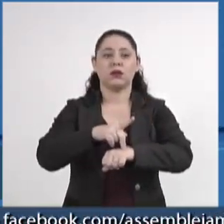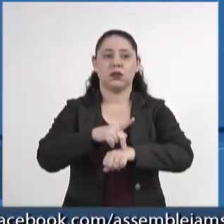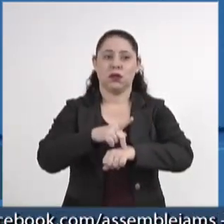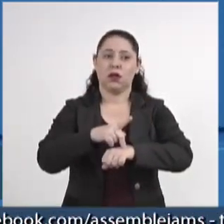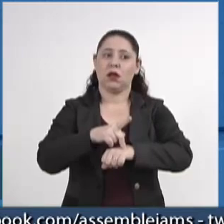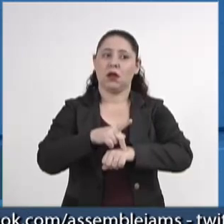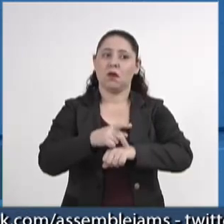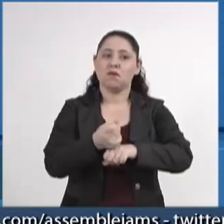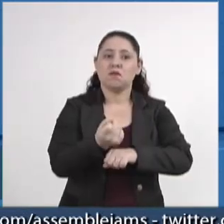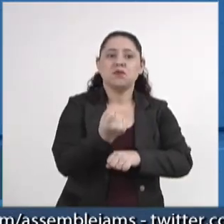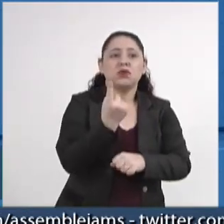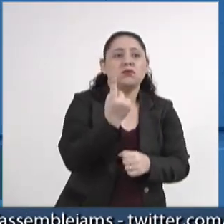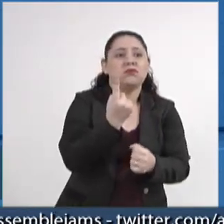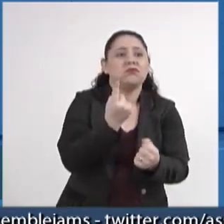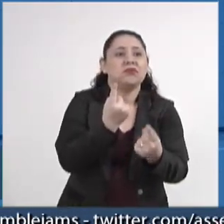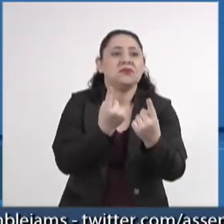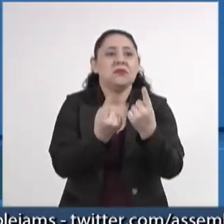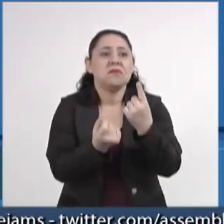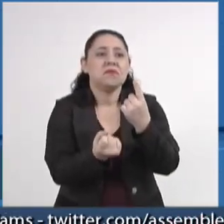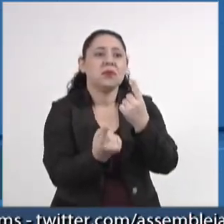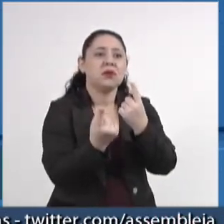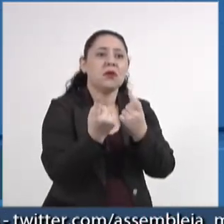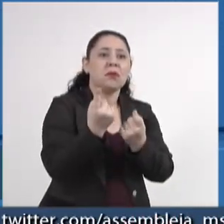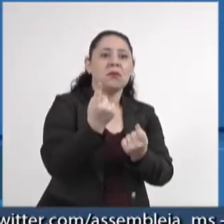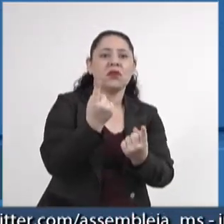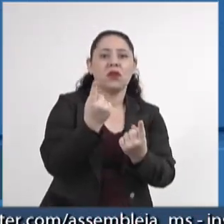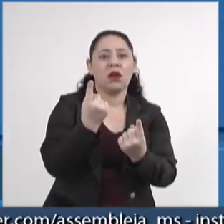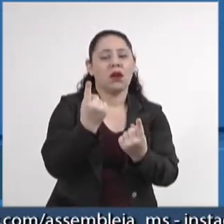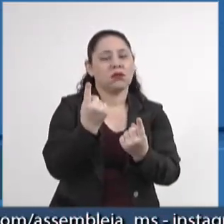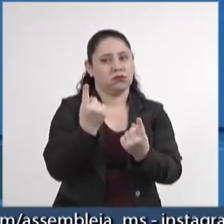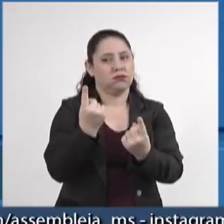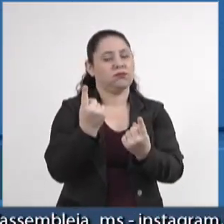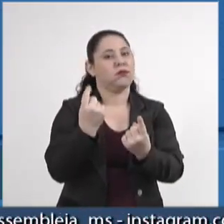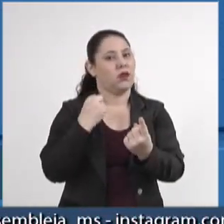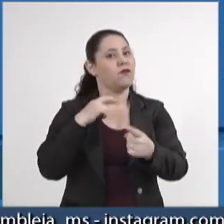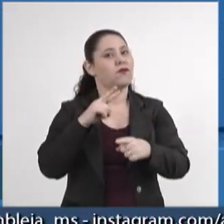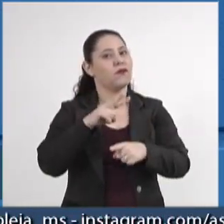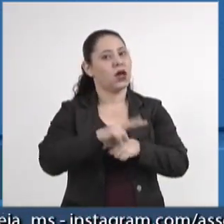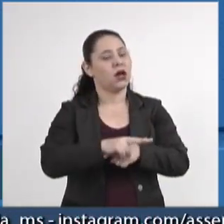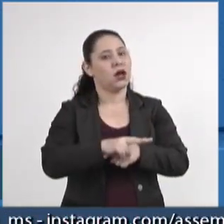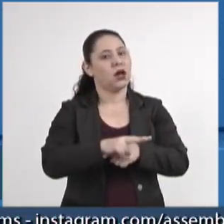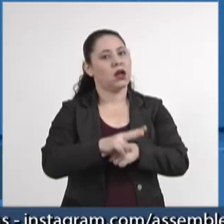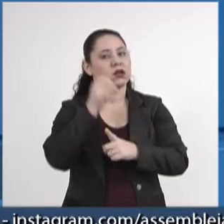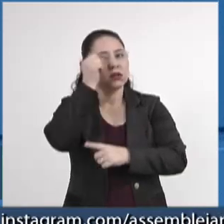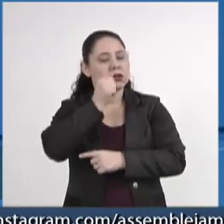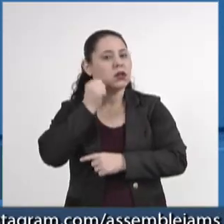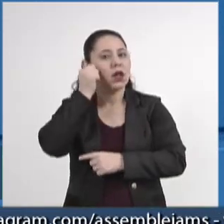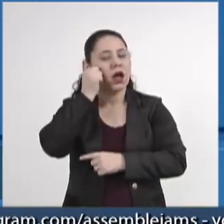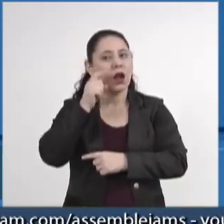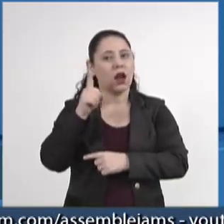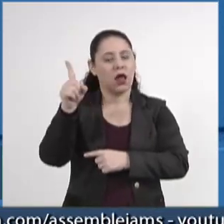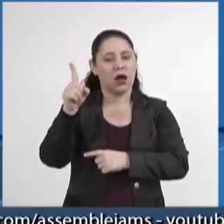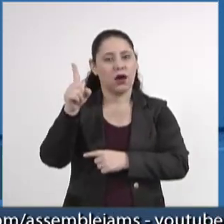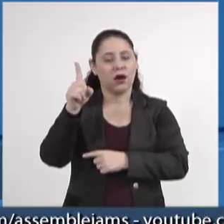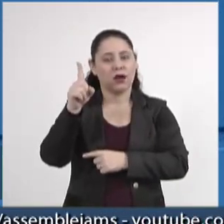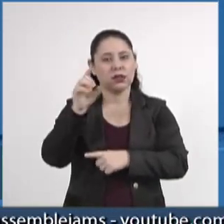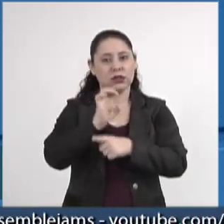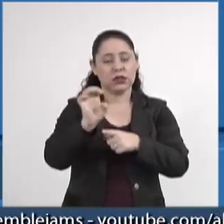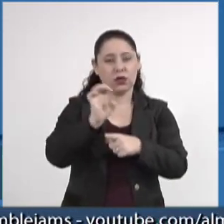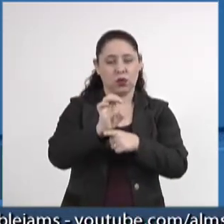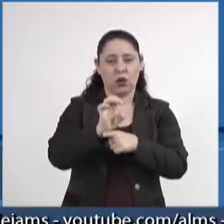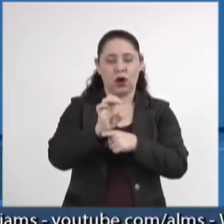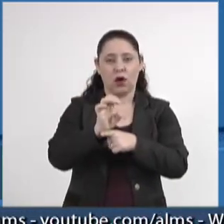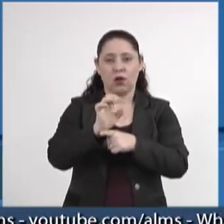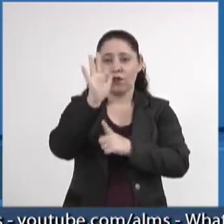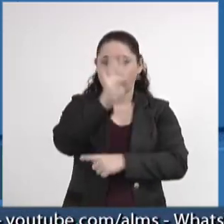raros realmente os expoentes que ocupam o cargo, seja lá no cenário federal, estadual ou mesmo